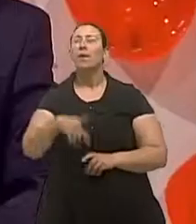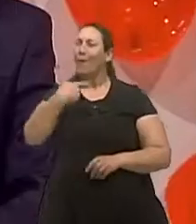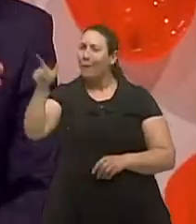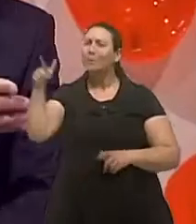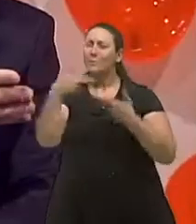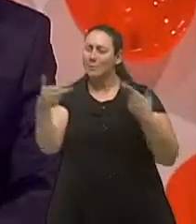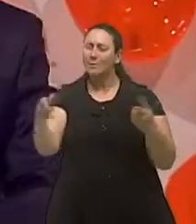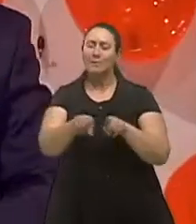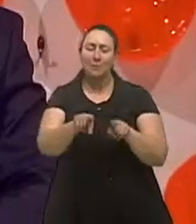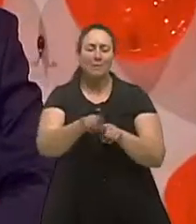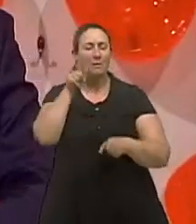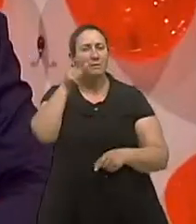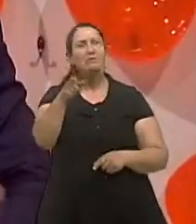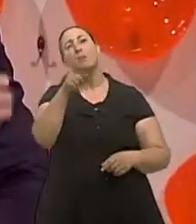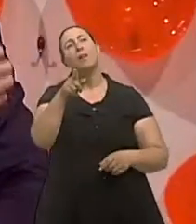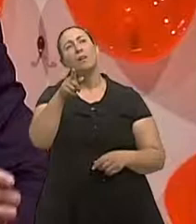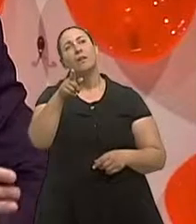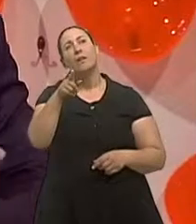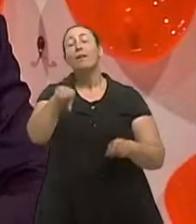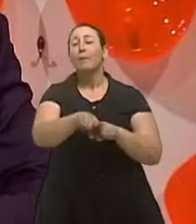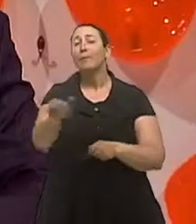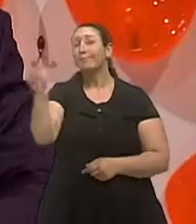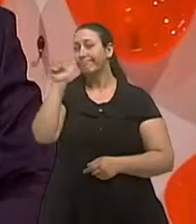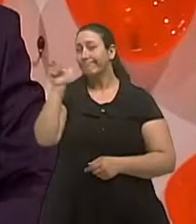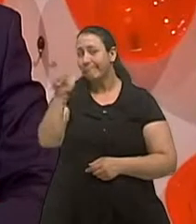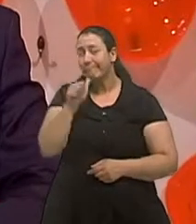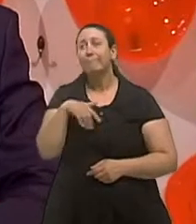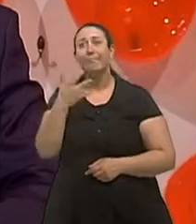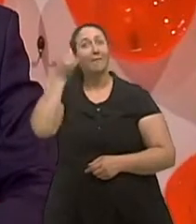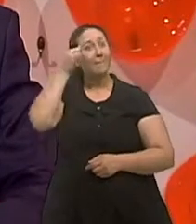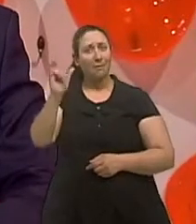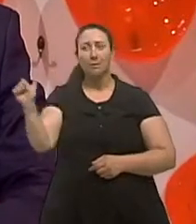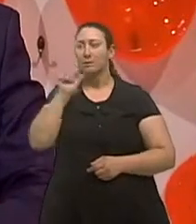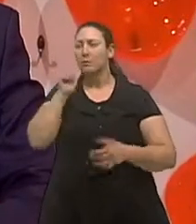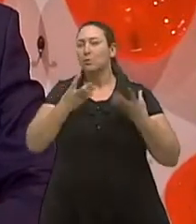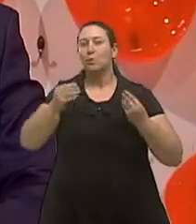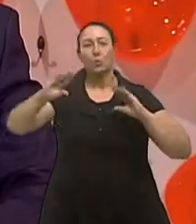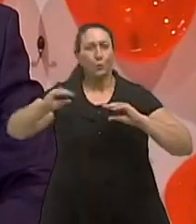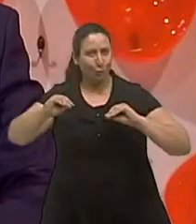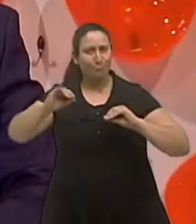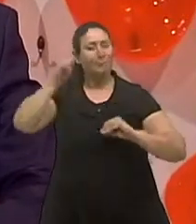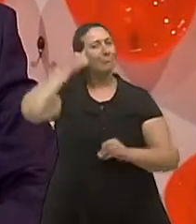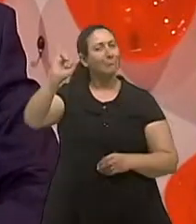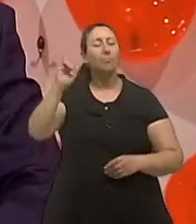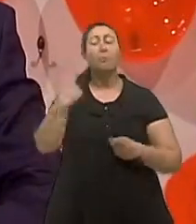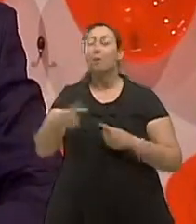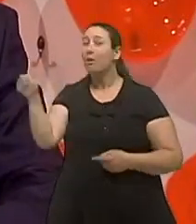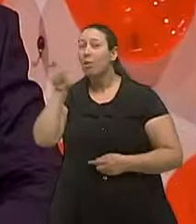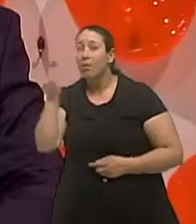a questão do álcool também evitar o abuso de álcool à noite e